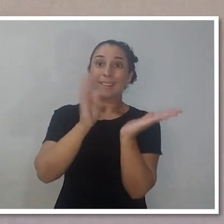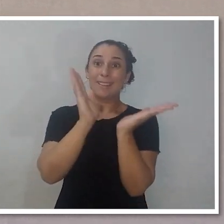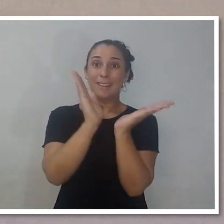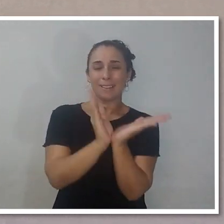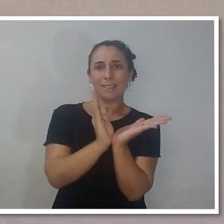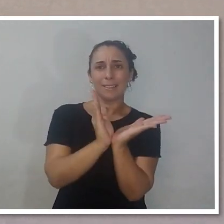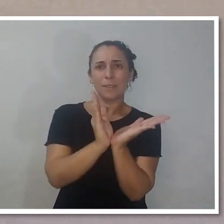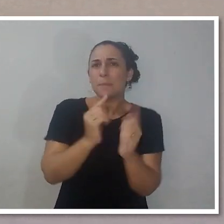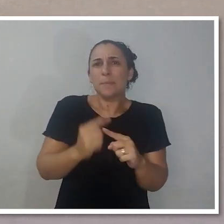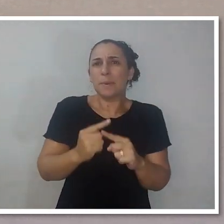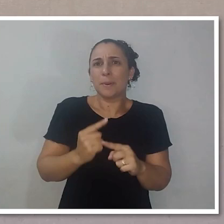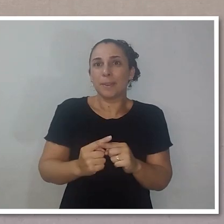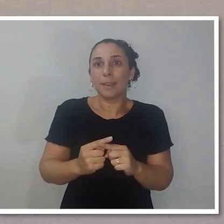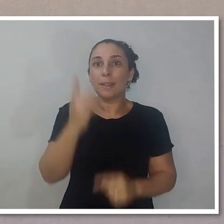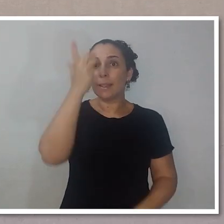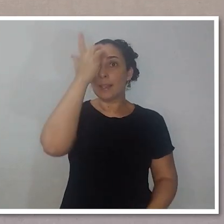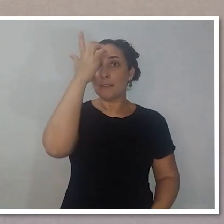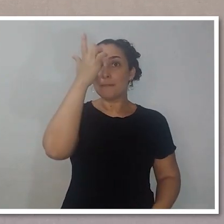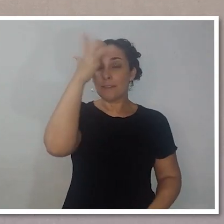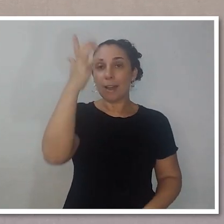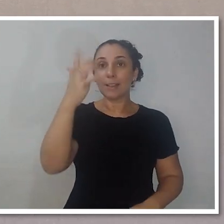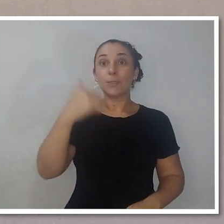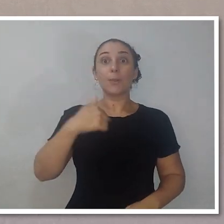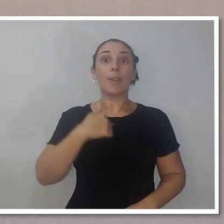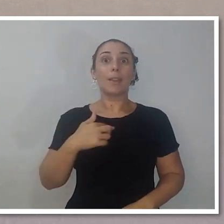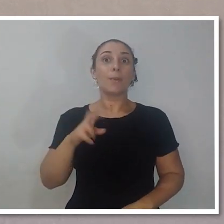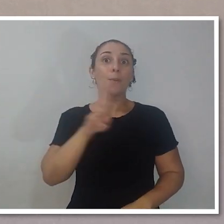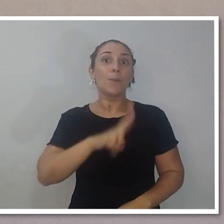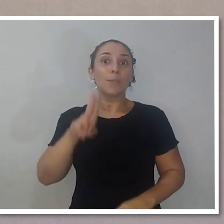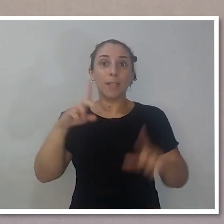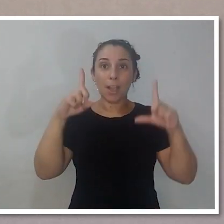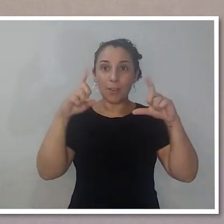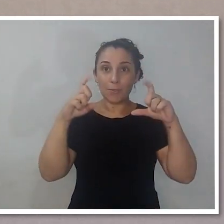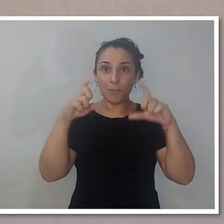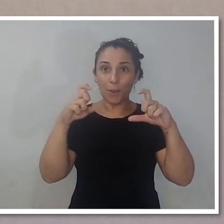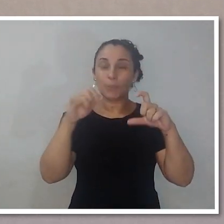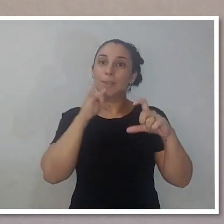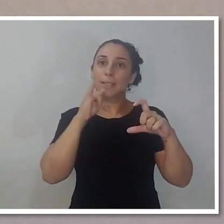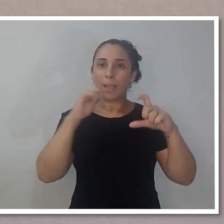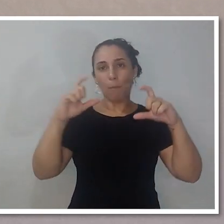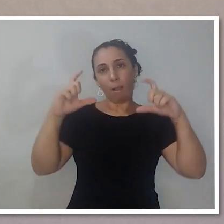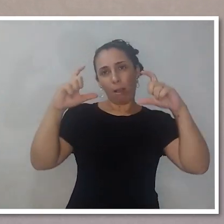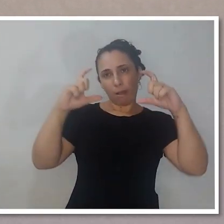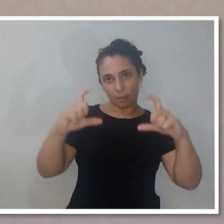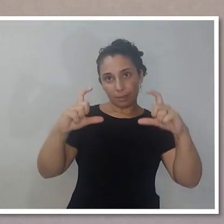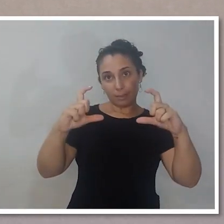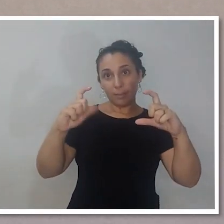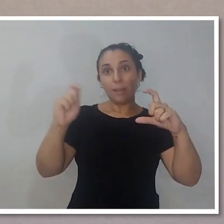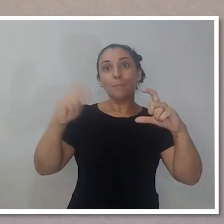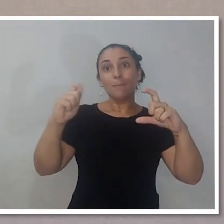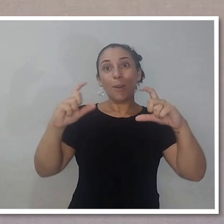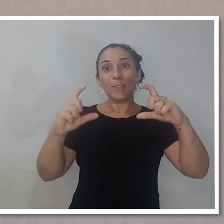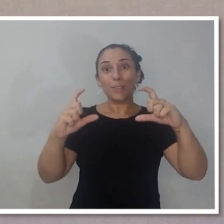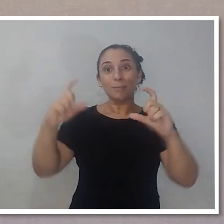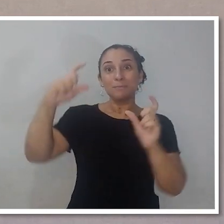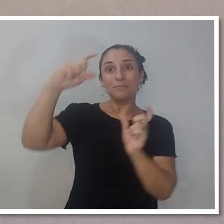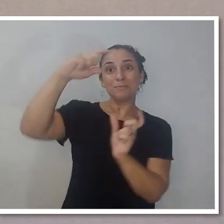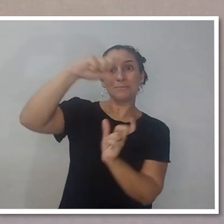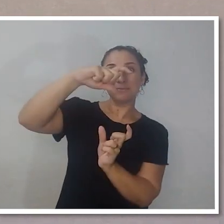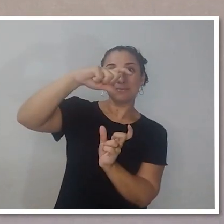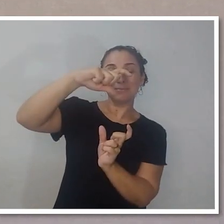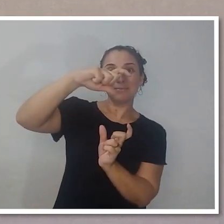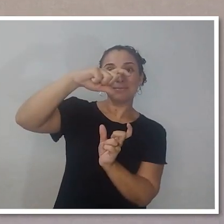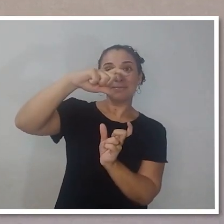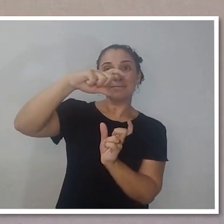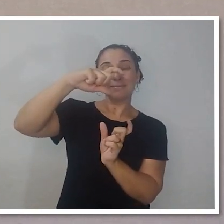finalidade dele? A finalidade é você facilitar a orientação da fotografia. Você está fotografando no modo paisagem e